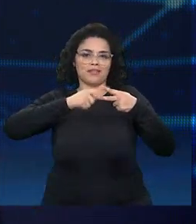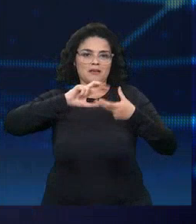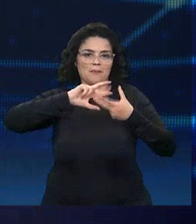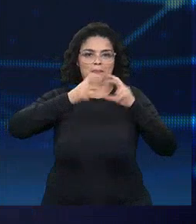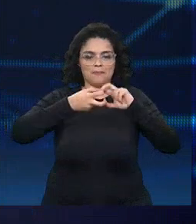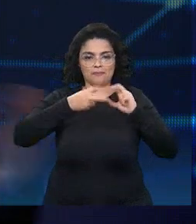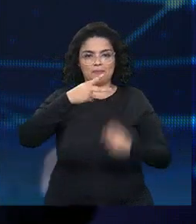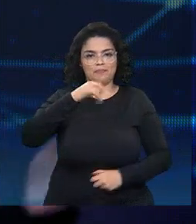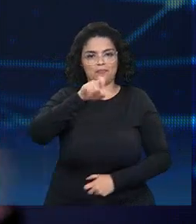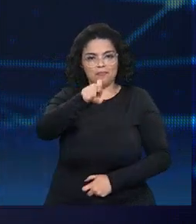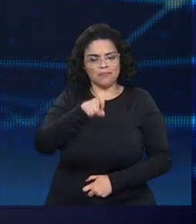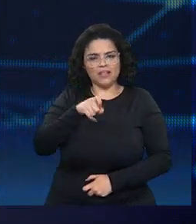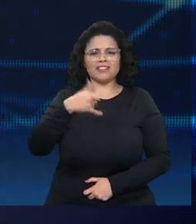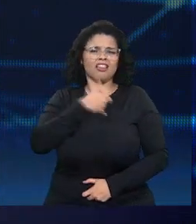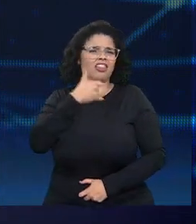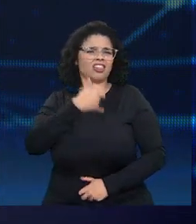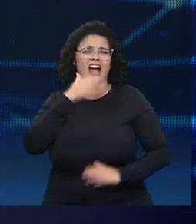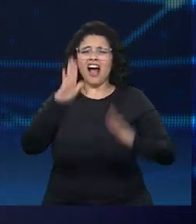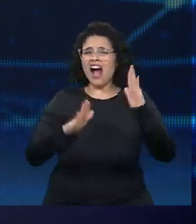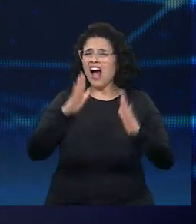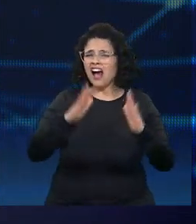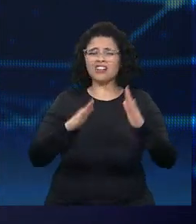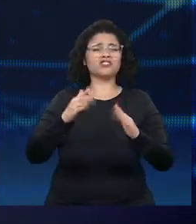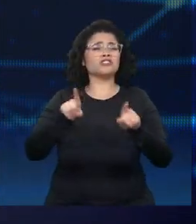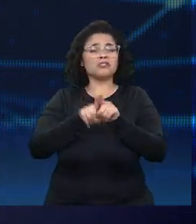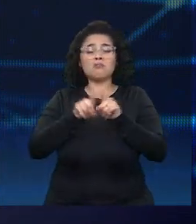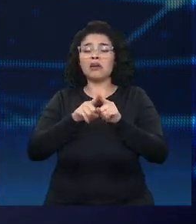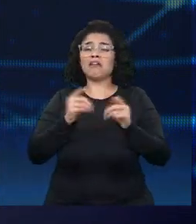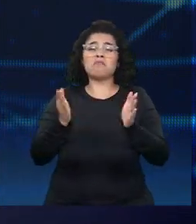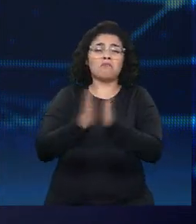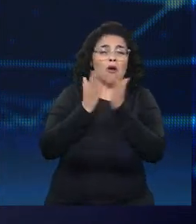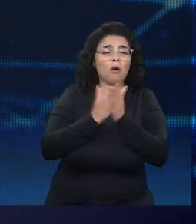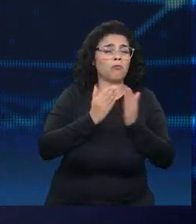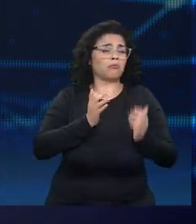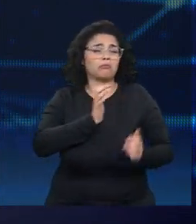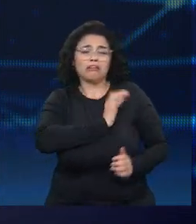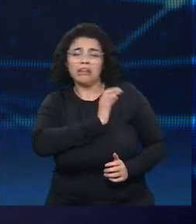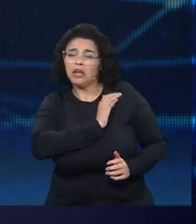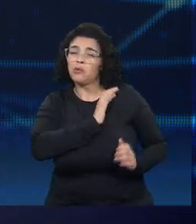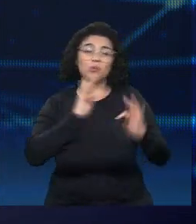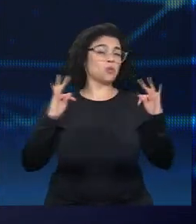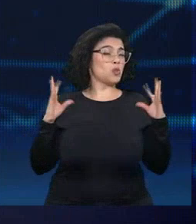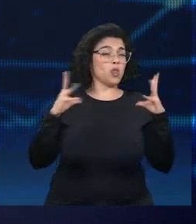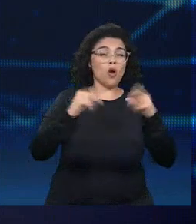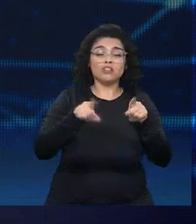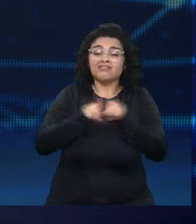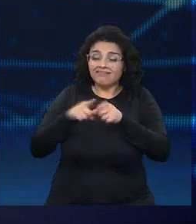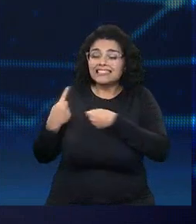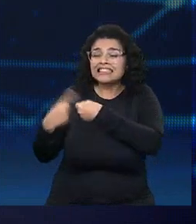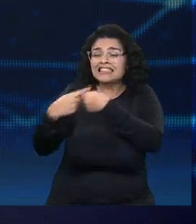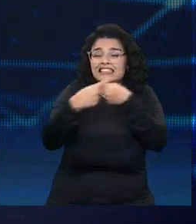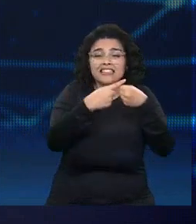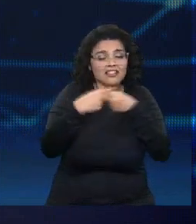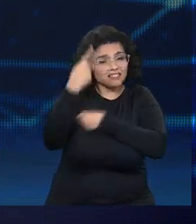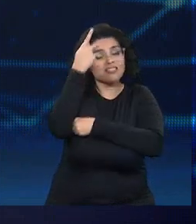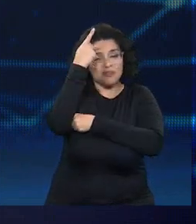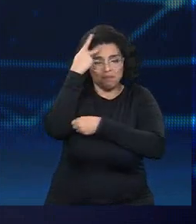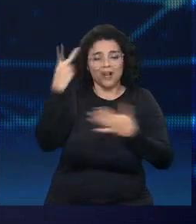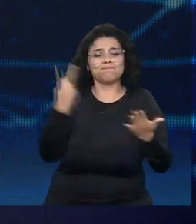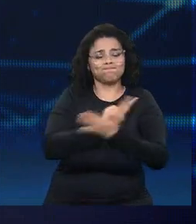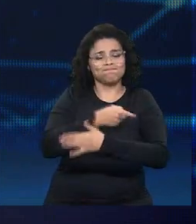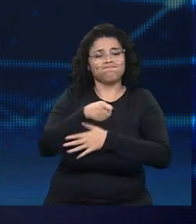sociais, idades, atinge muitas cidades do Estado de São Paulo. Aí eu queria saber, objetivamente, de cada